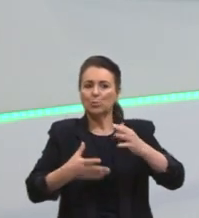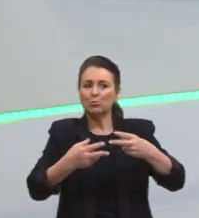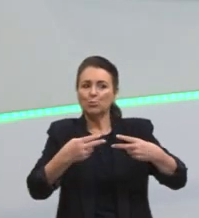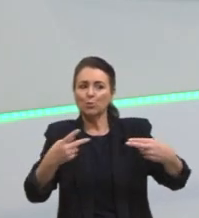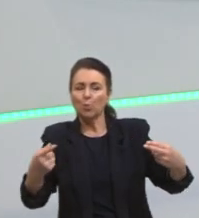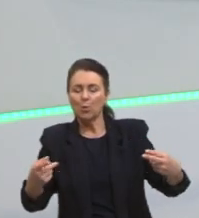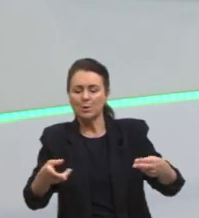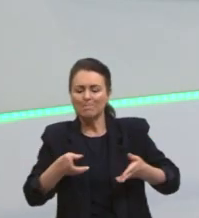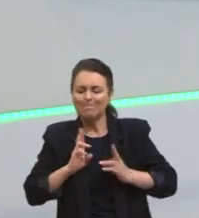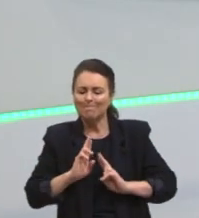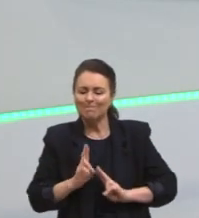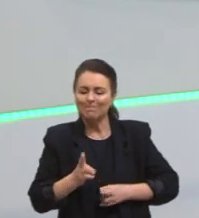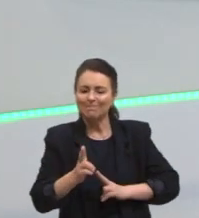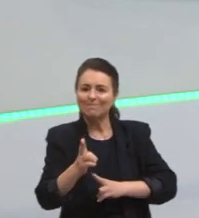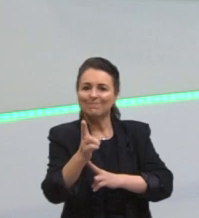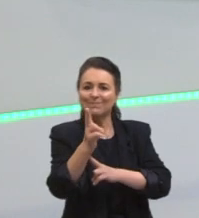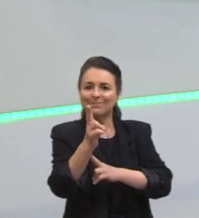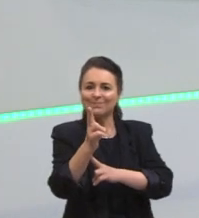duradouros,